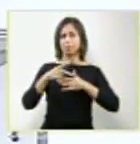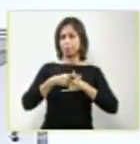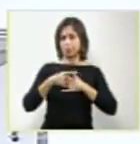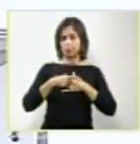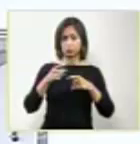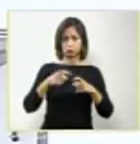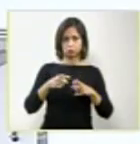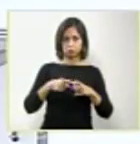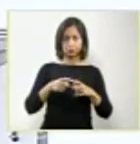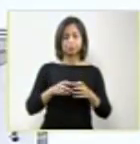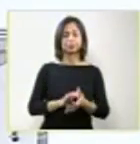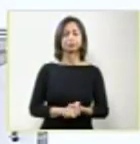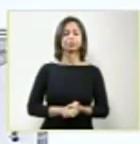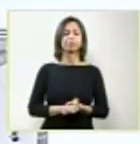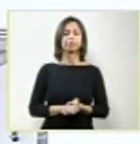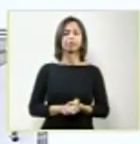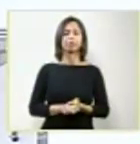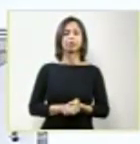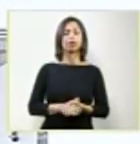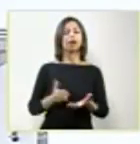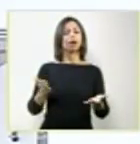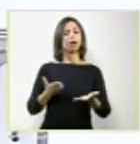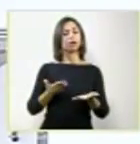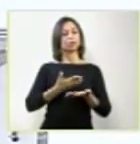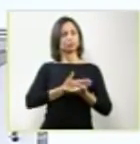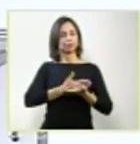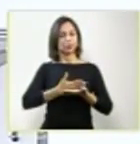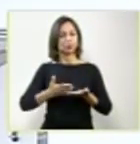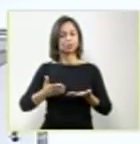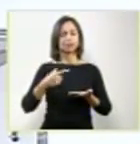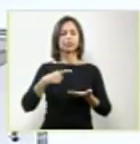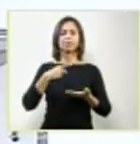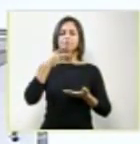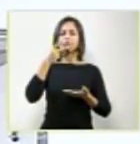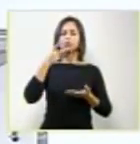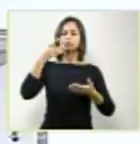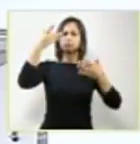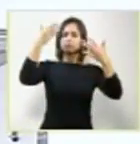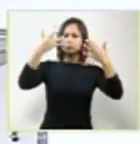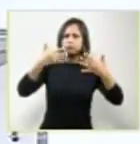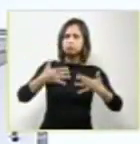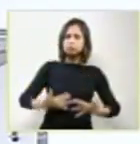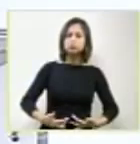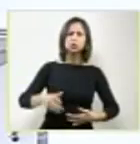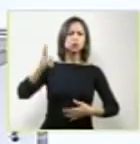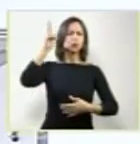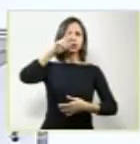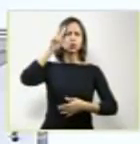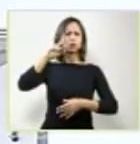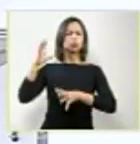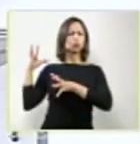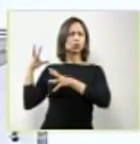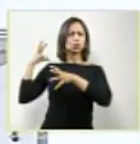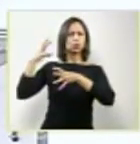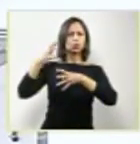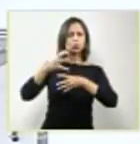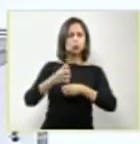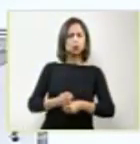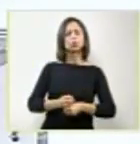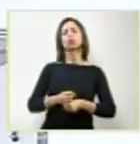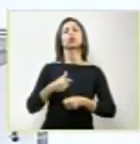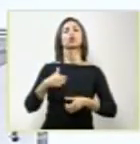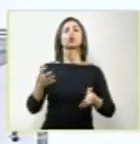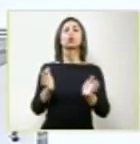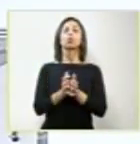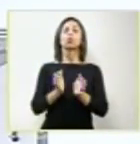Quero inicialmente fazer um breve relato histórico e a própria função da entidade que tem